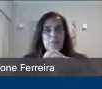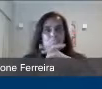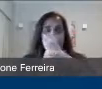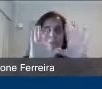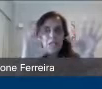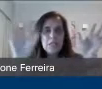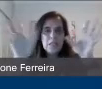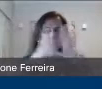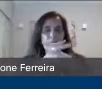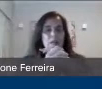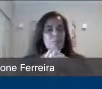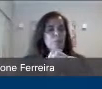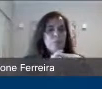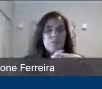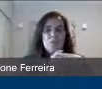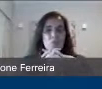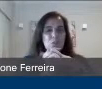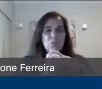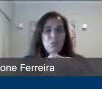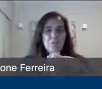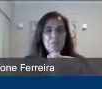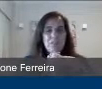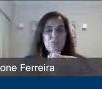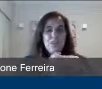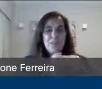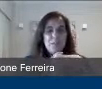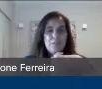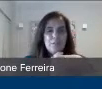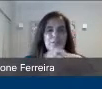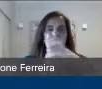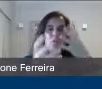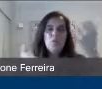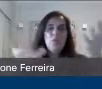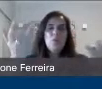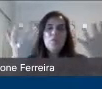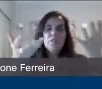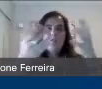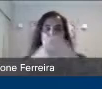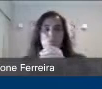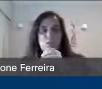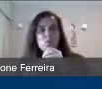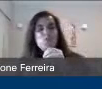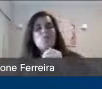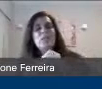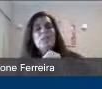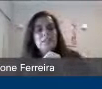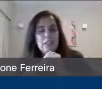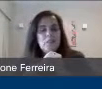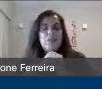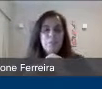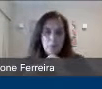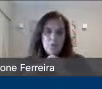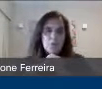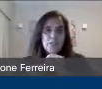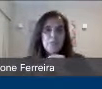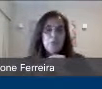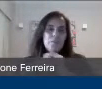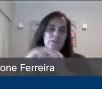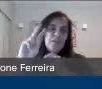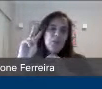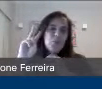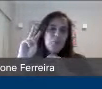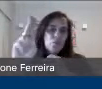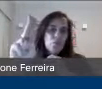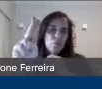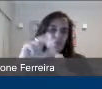eu quero fazer, estudar educação. Poxa, mas eu sou tão boa em física, adoraria fazer física. Mas como é que eu posso fazer as duas coisas juntos? Sim, você pode. Você